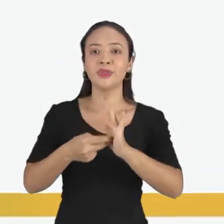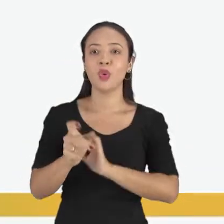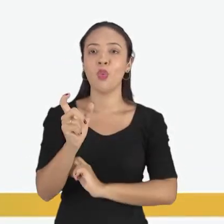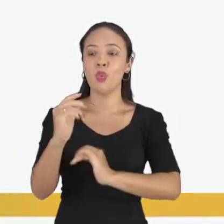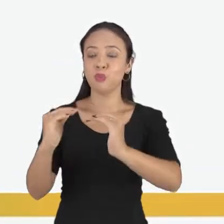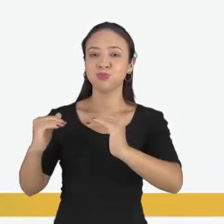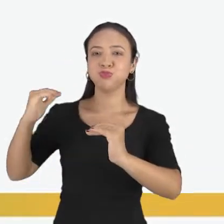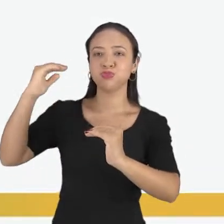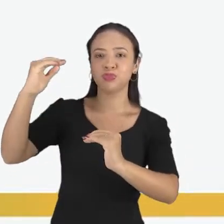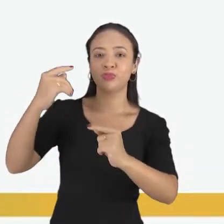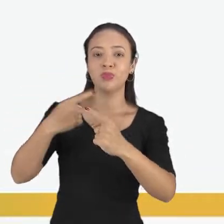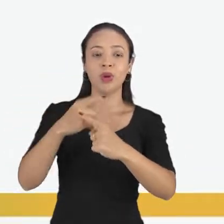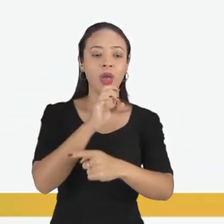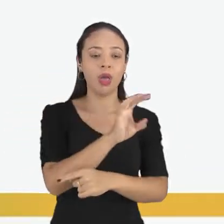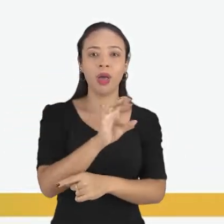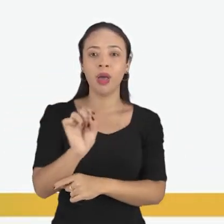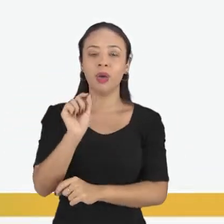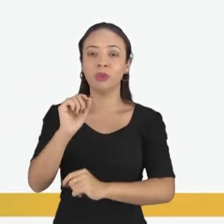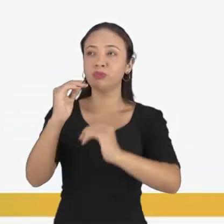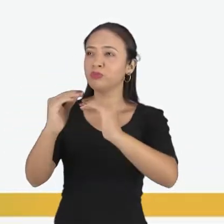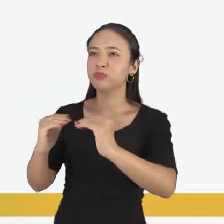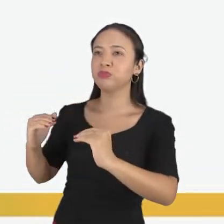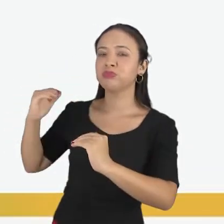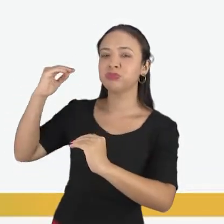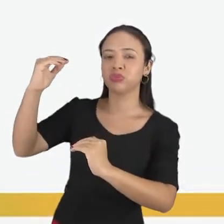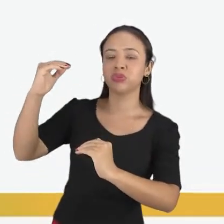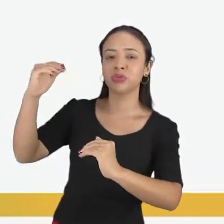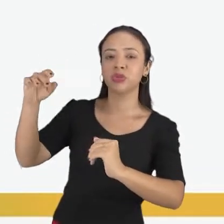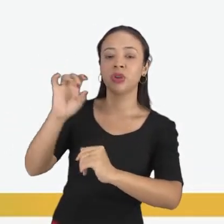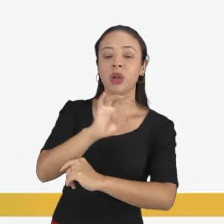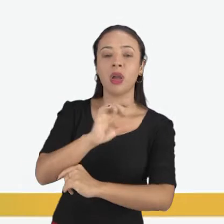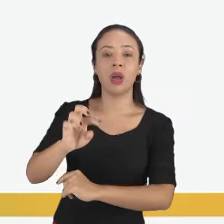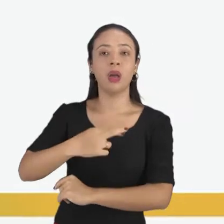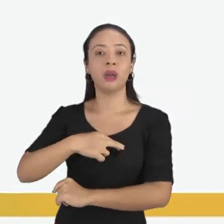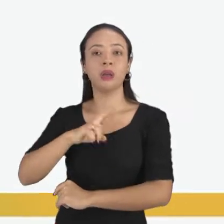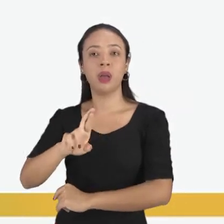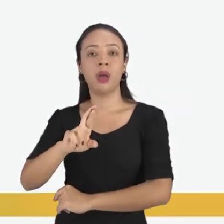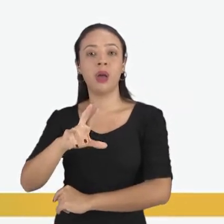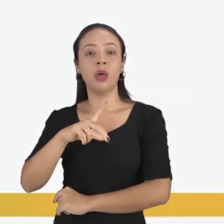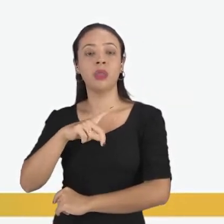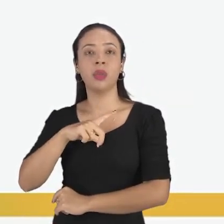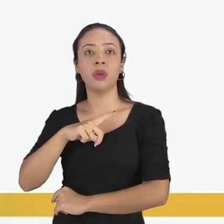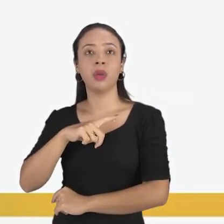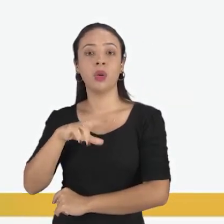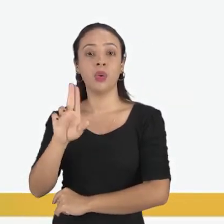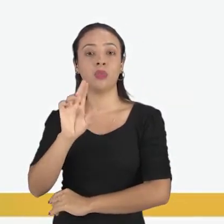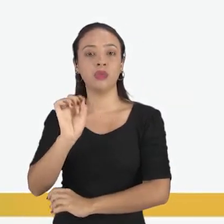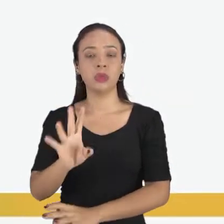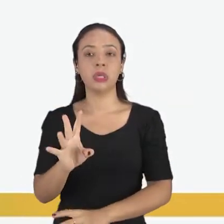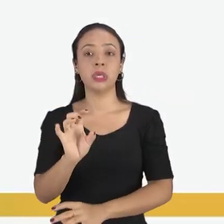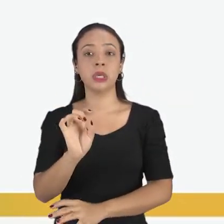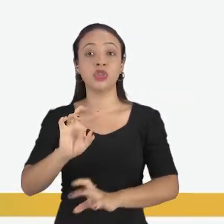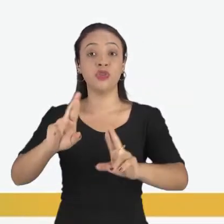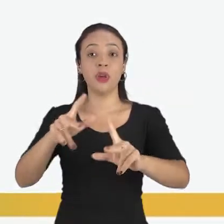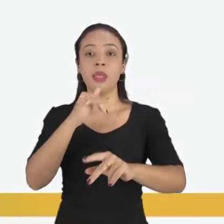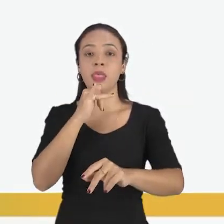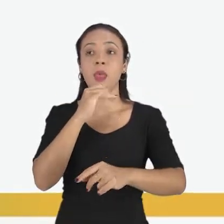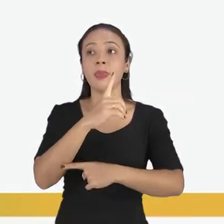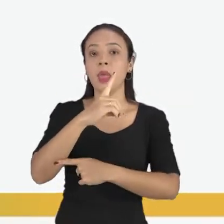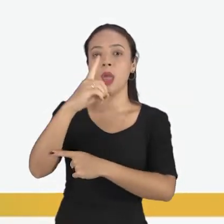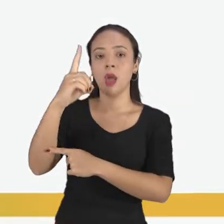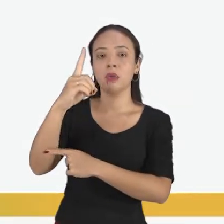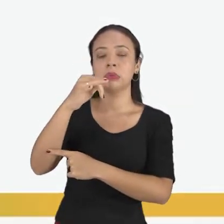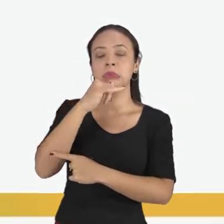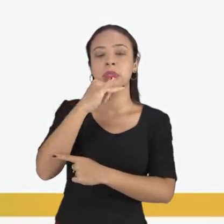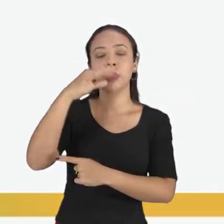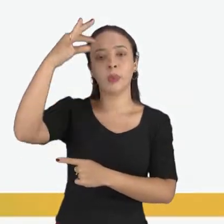ser superior de cada religião tem um nome diferente. Se eu disser Deus, o espiritismo, o